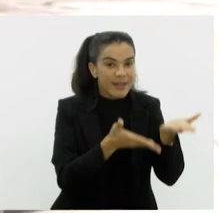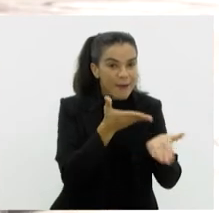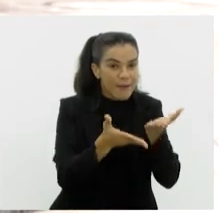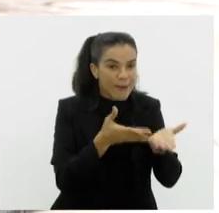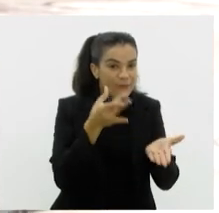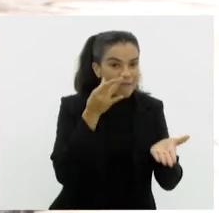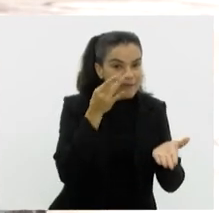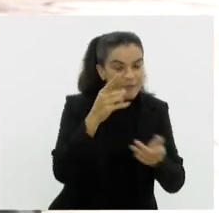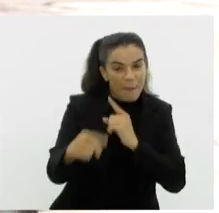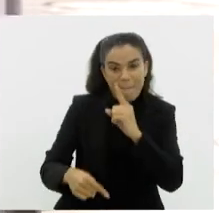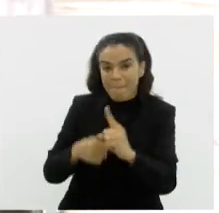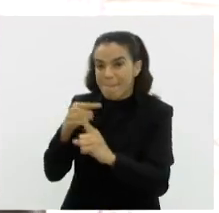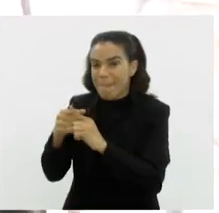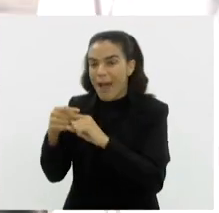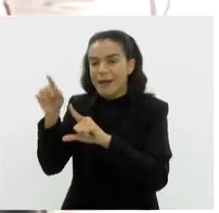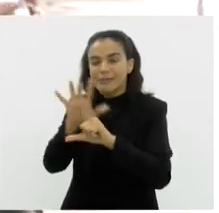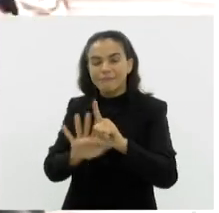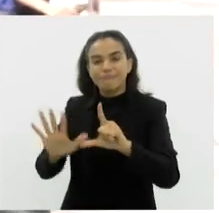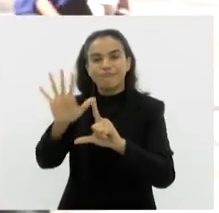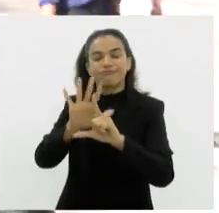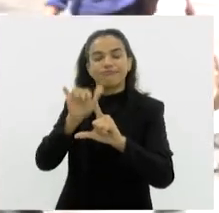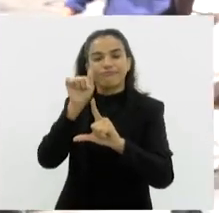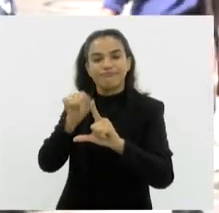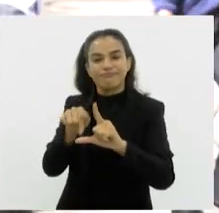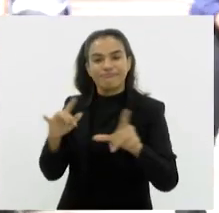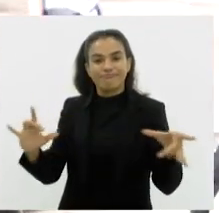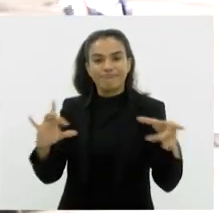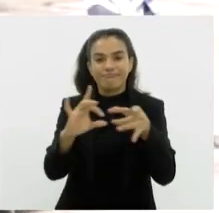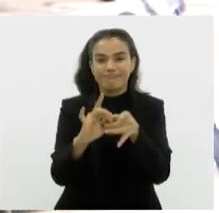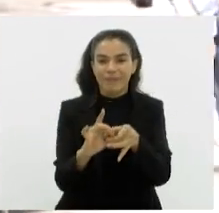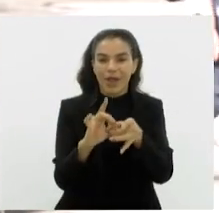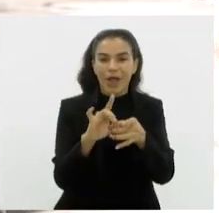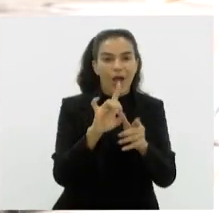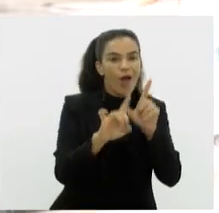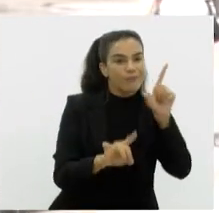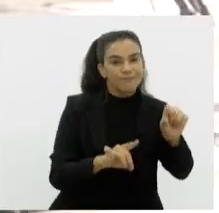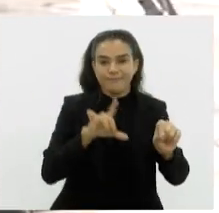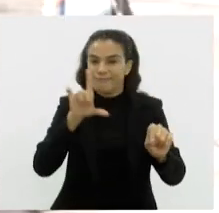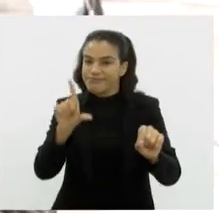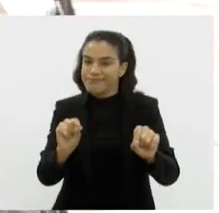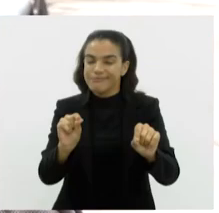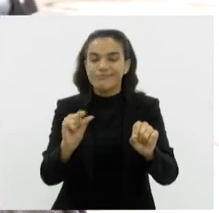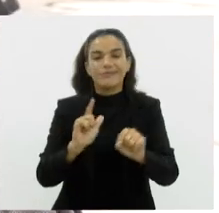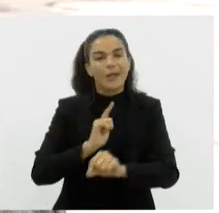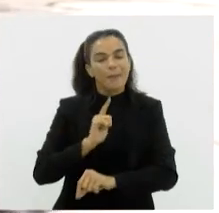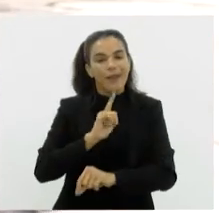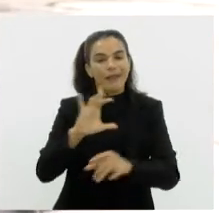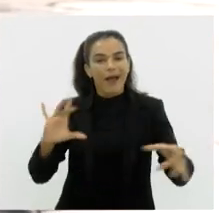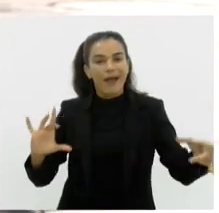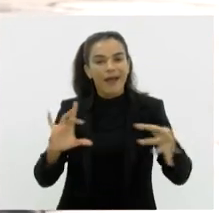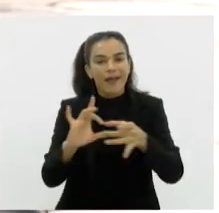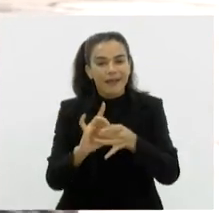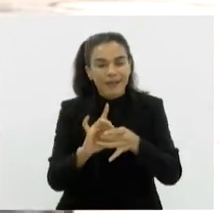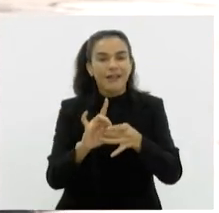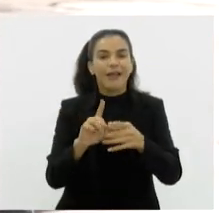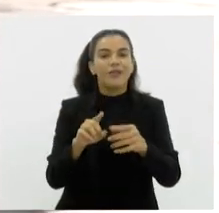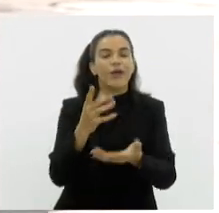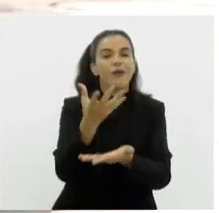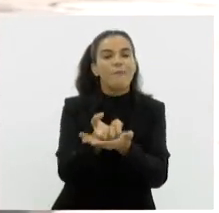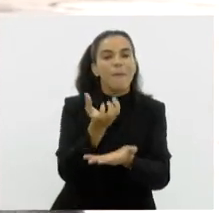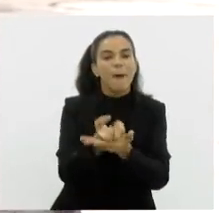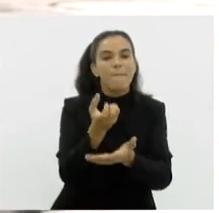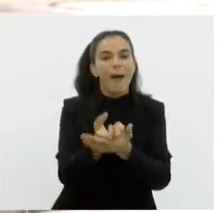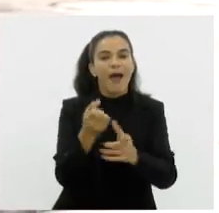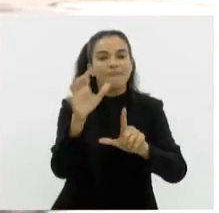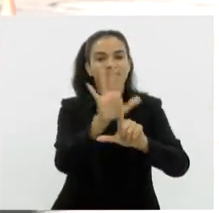serviço digital. Mais do que ter as duas opções para o cidadão, a gente está integrando bases de dados. Isso é